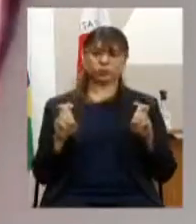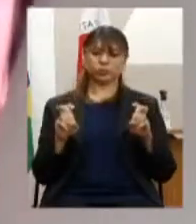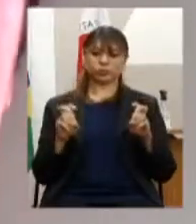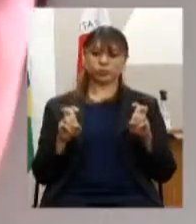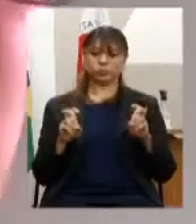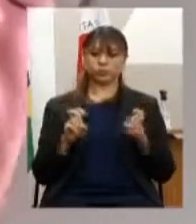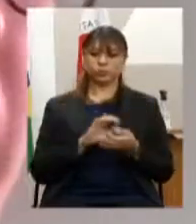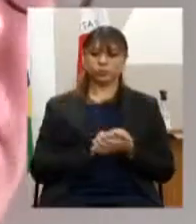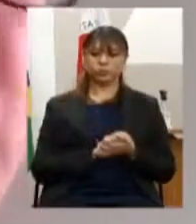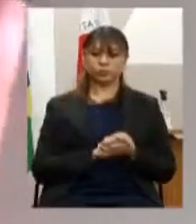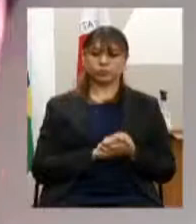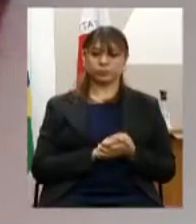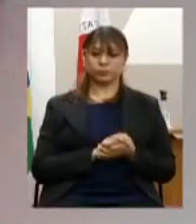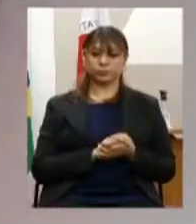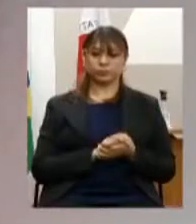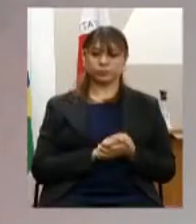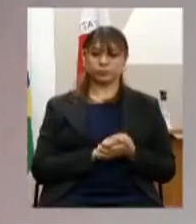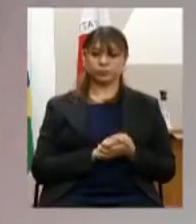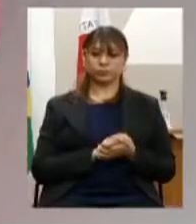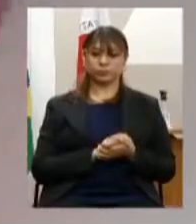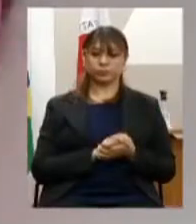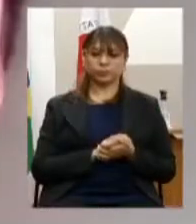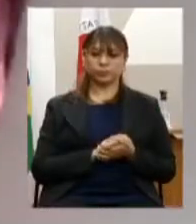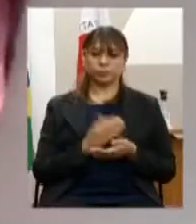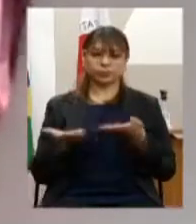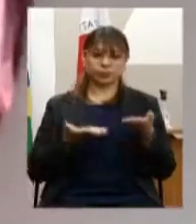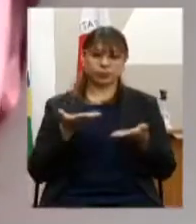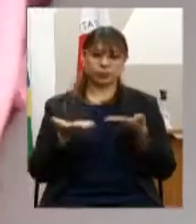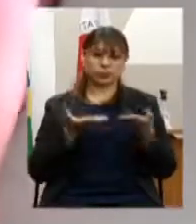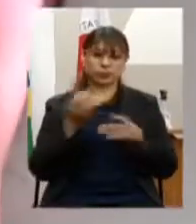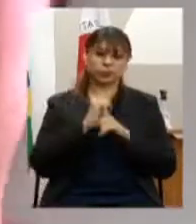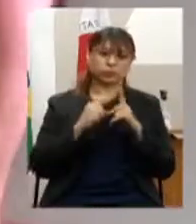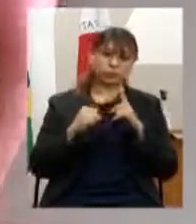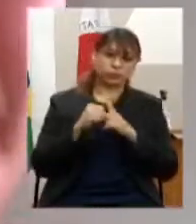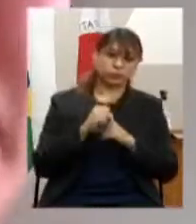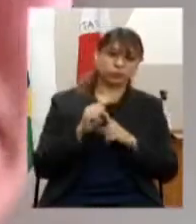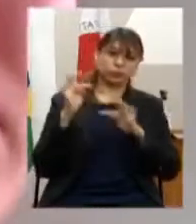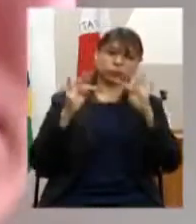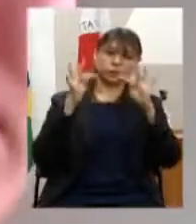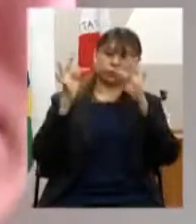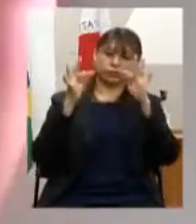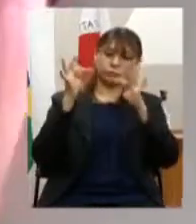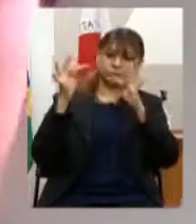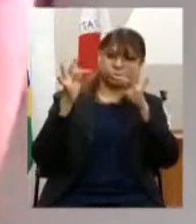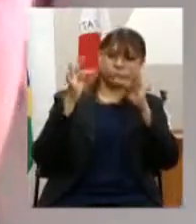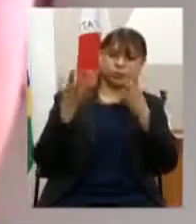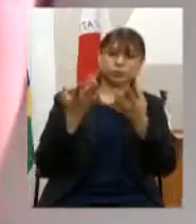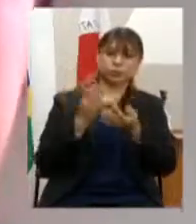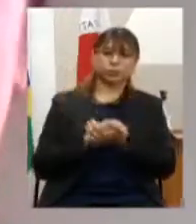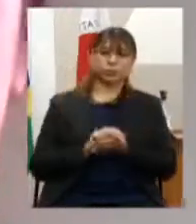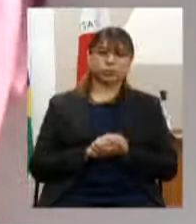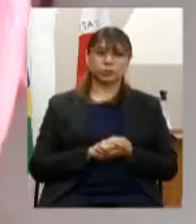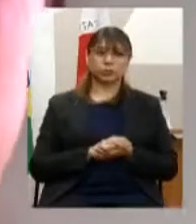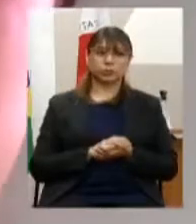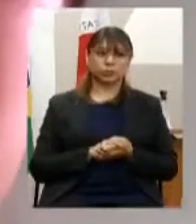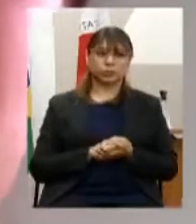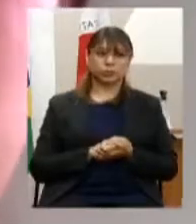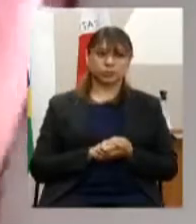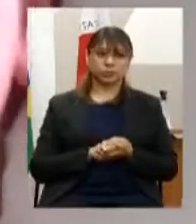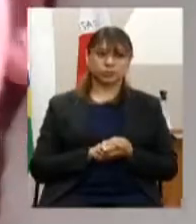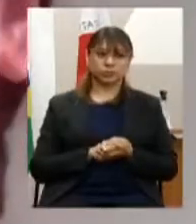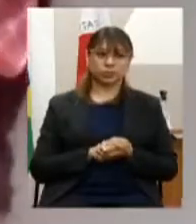residenciais terapêuticos que são serviços de moradia com caráter protegido